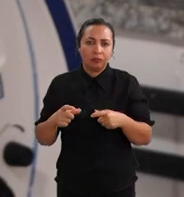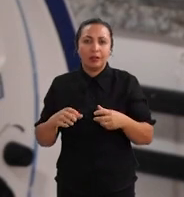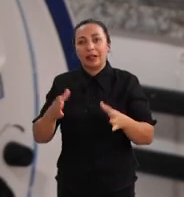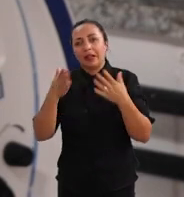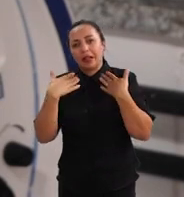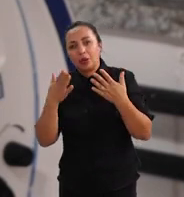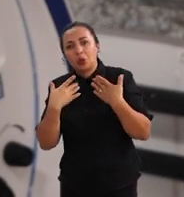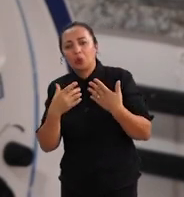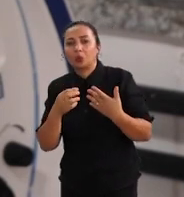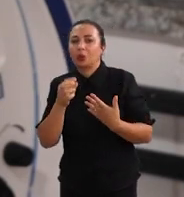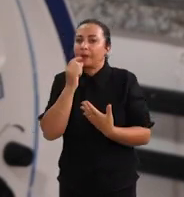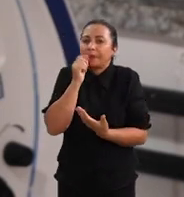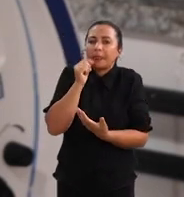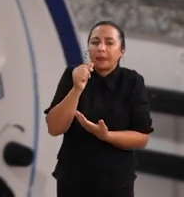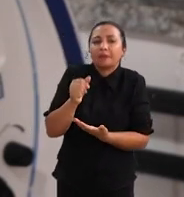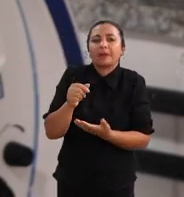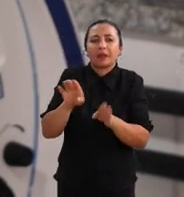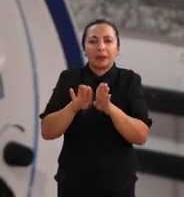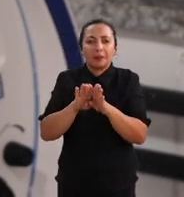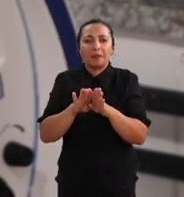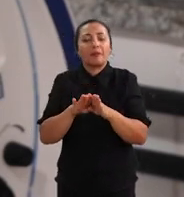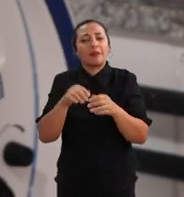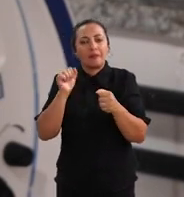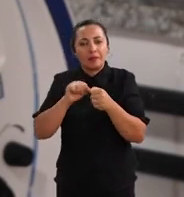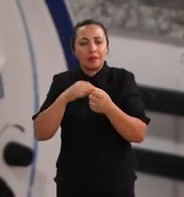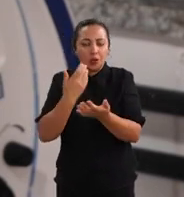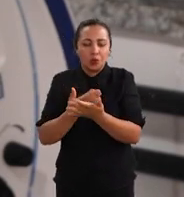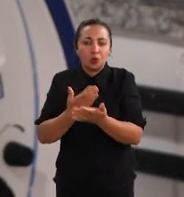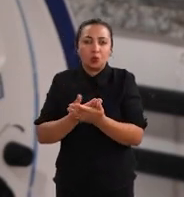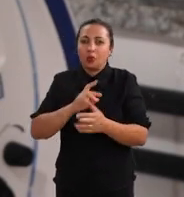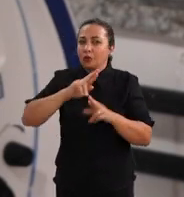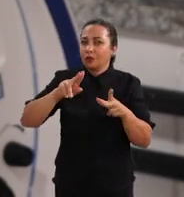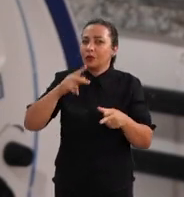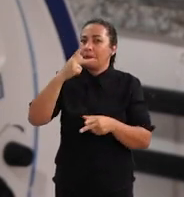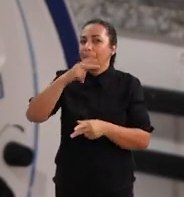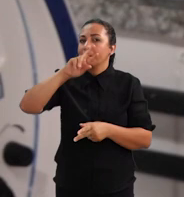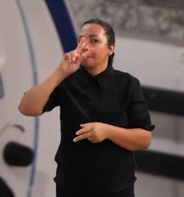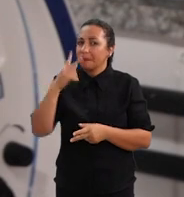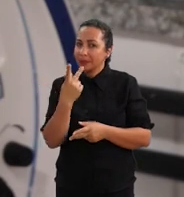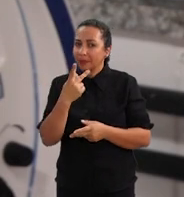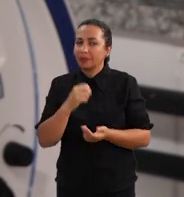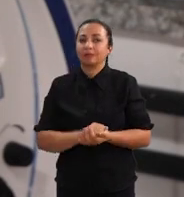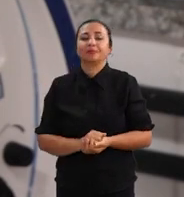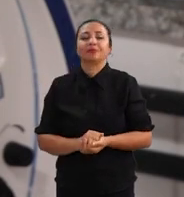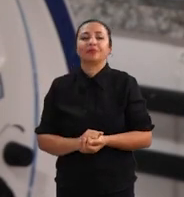temperatura, salinidade, a gente também vai fazer estudo com diferentes pHs.